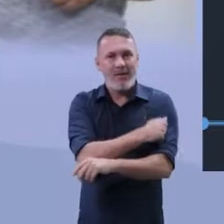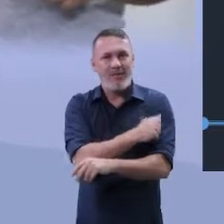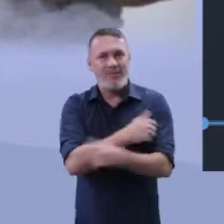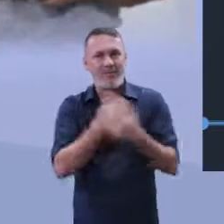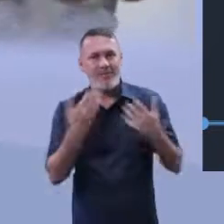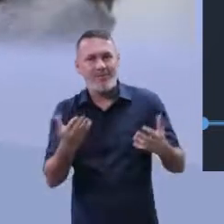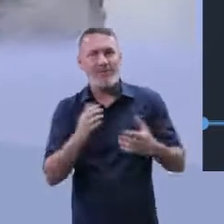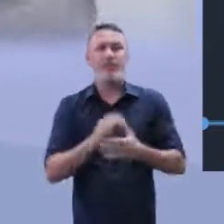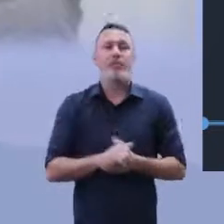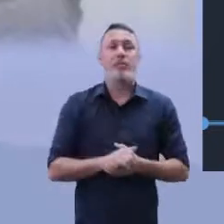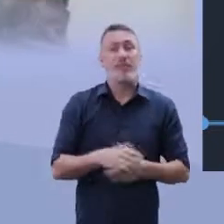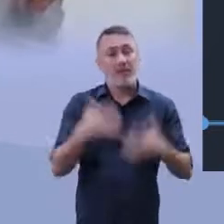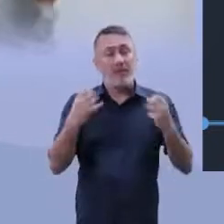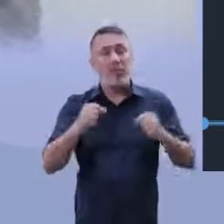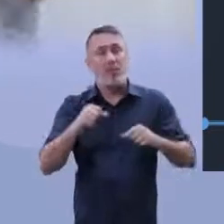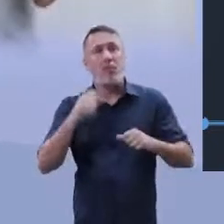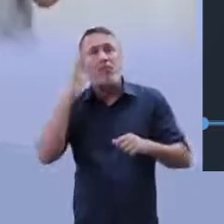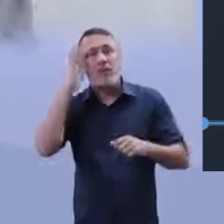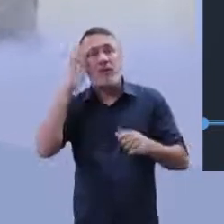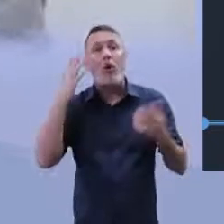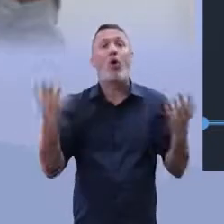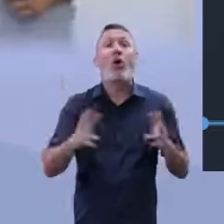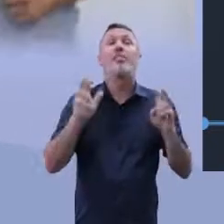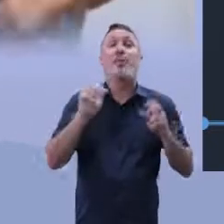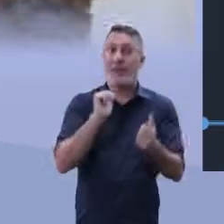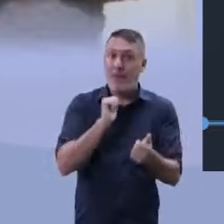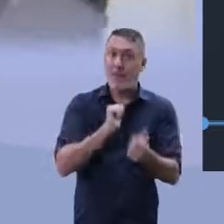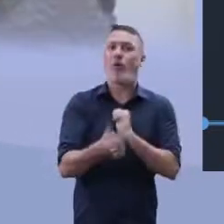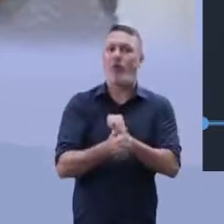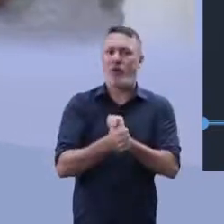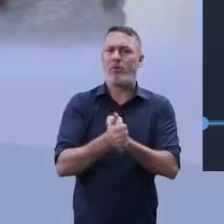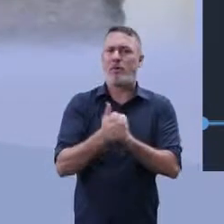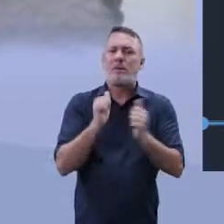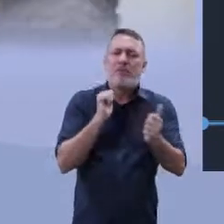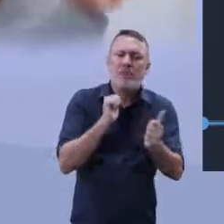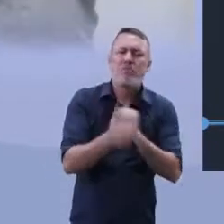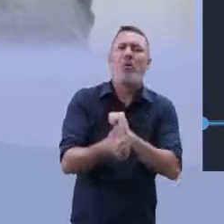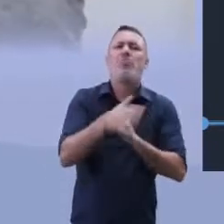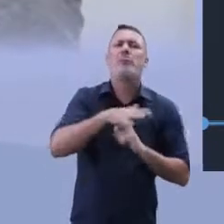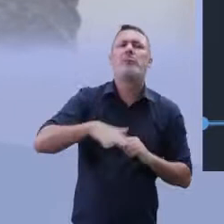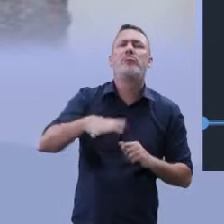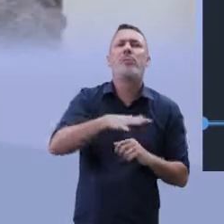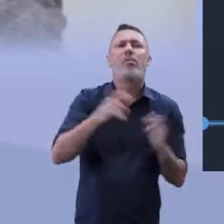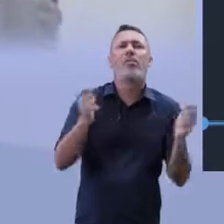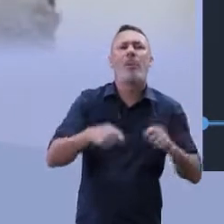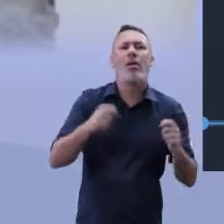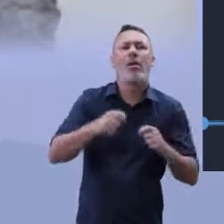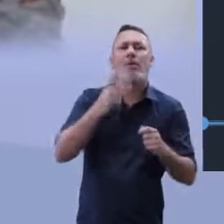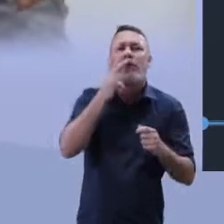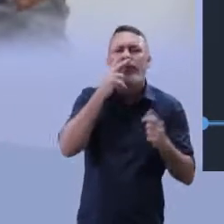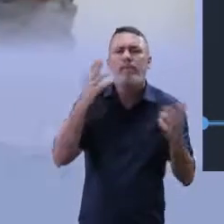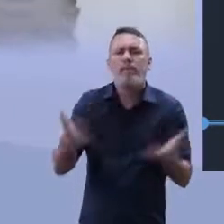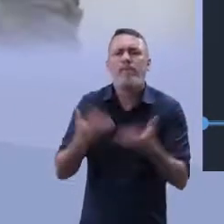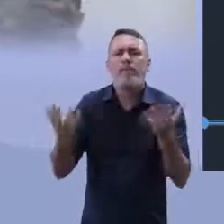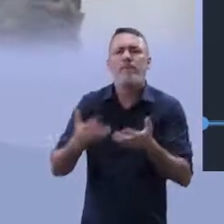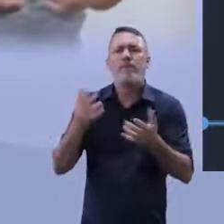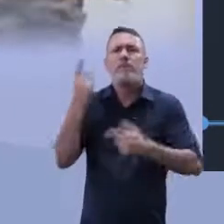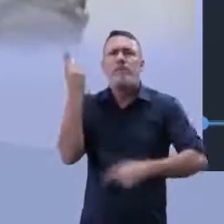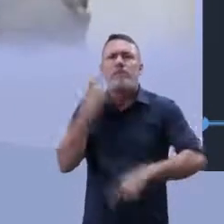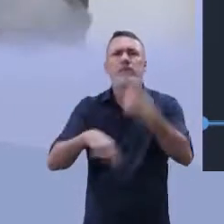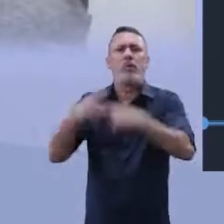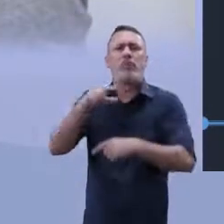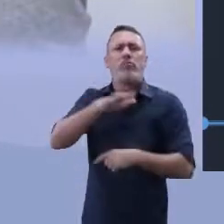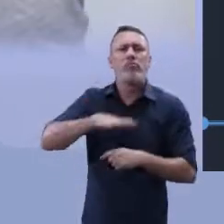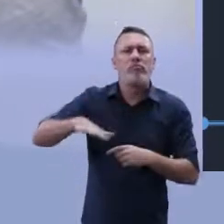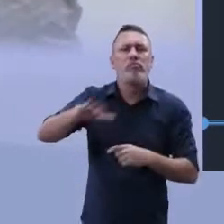Beleza, meu aluno? O que nós vamos trabalhar hoje? Vamos falar um pouquinho sobre esporte. E como o esporte pode ser um fator impulsionador,